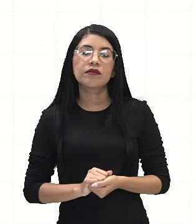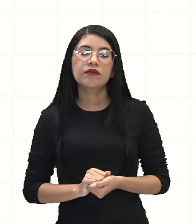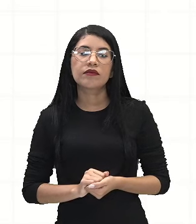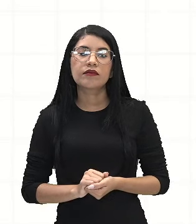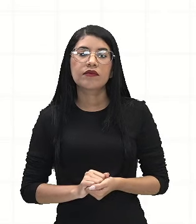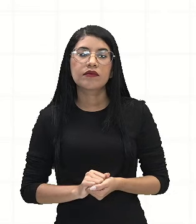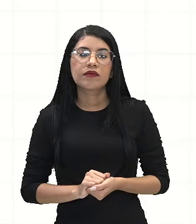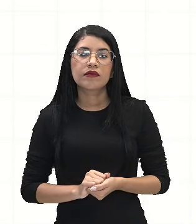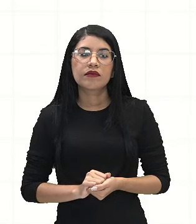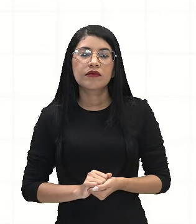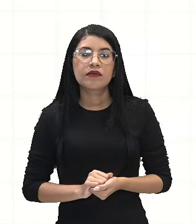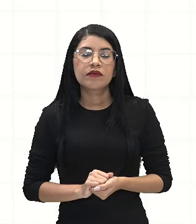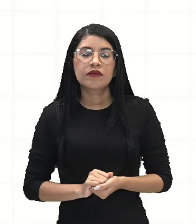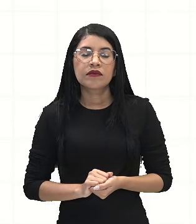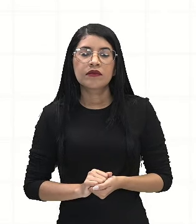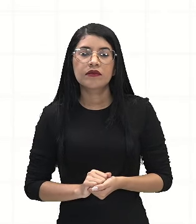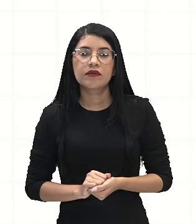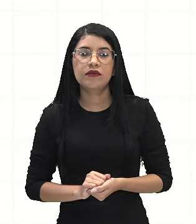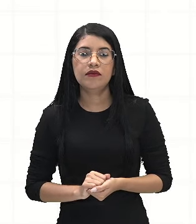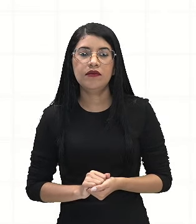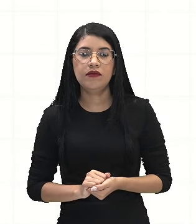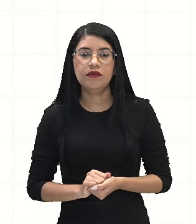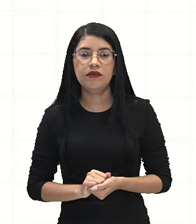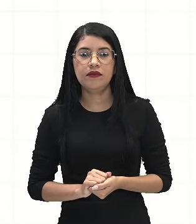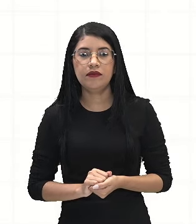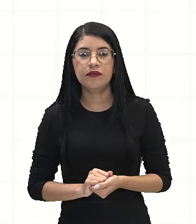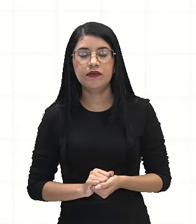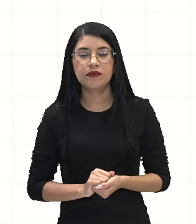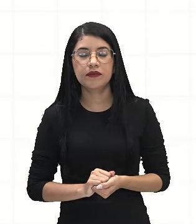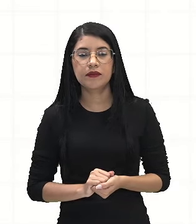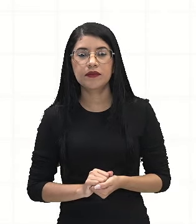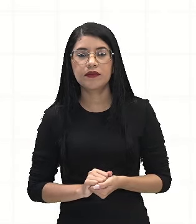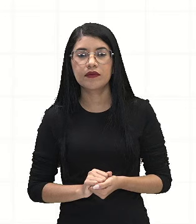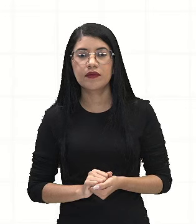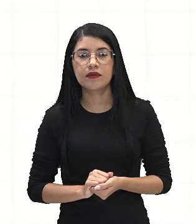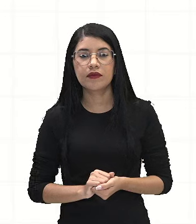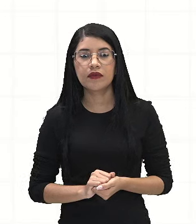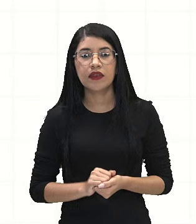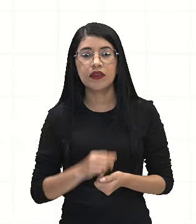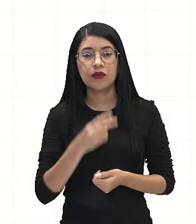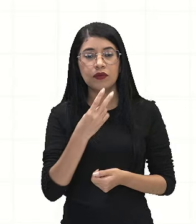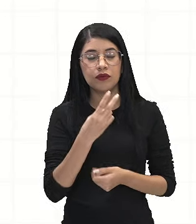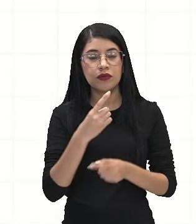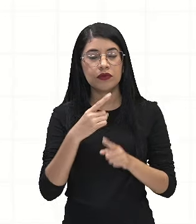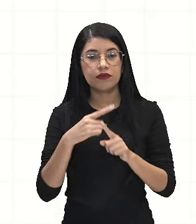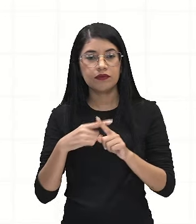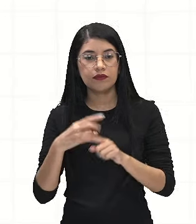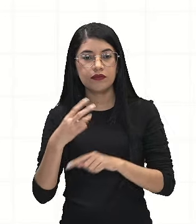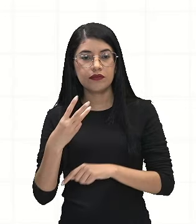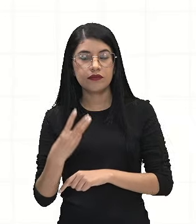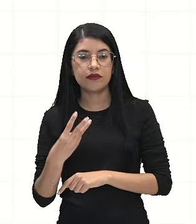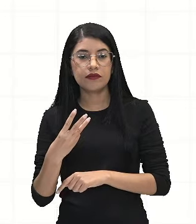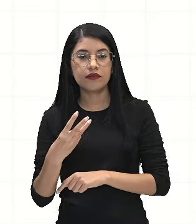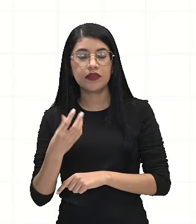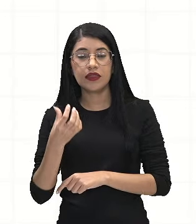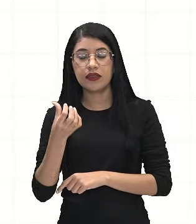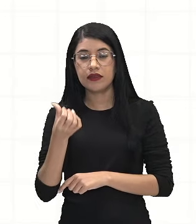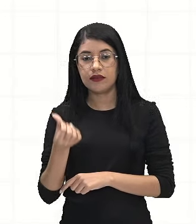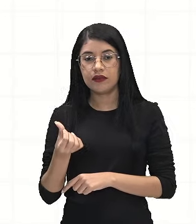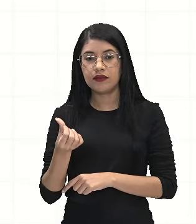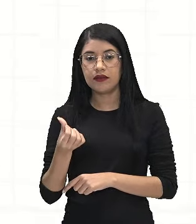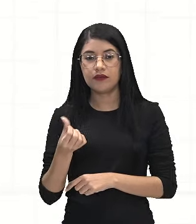sobre 5, para ficar mais fácil de calcular, né? Então, 2 vezes 3 vai ser igual a 6.